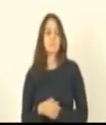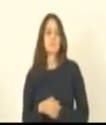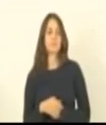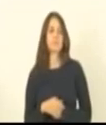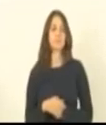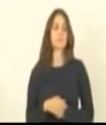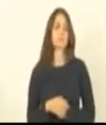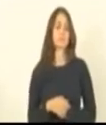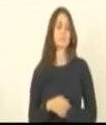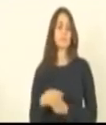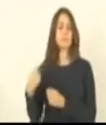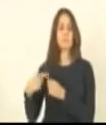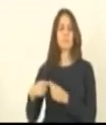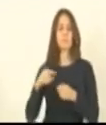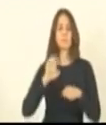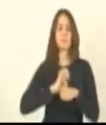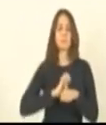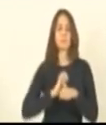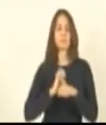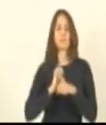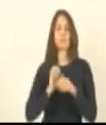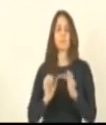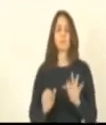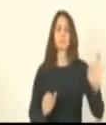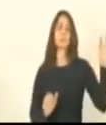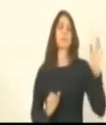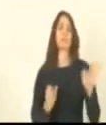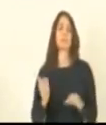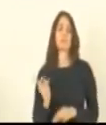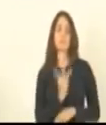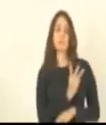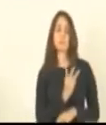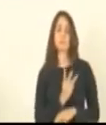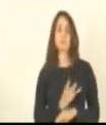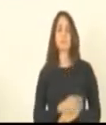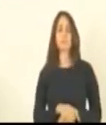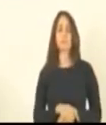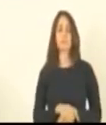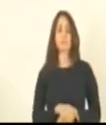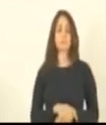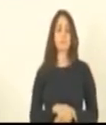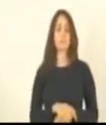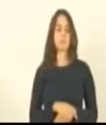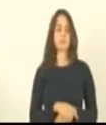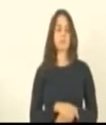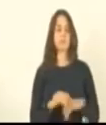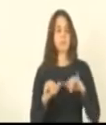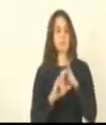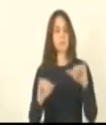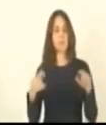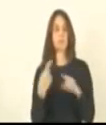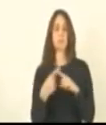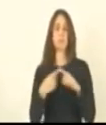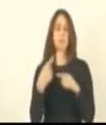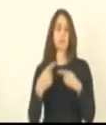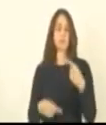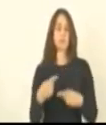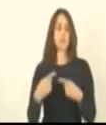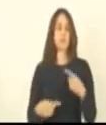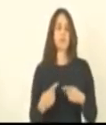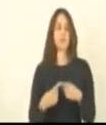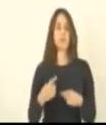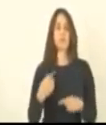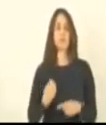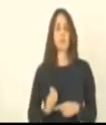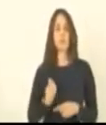entre municípios estados e união ok então eu gostaria de deixar aqui claro o porquê dessa discussão inclusive eu tive na